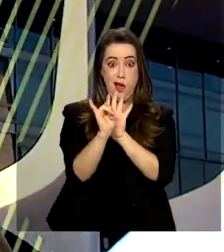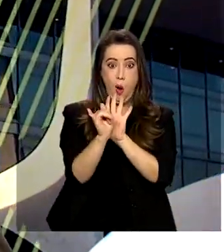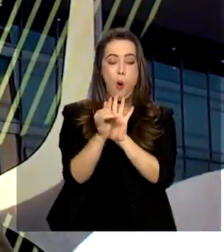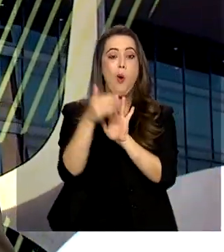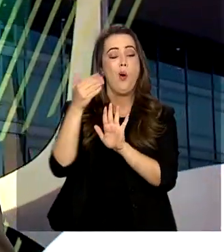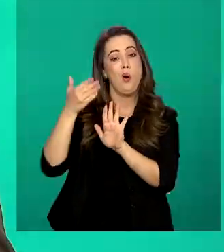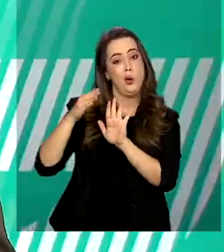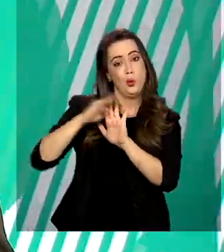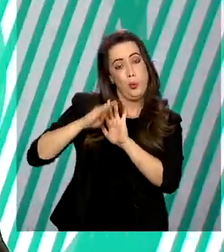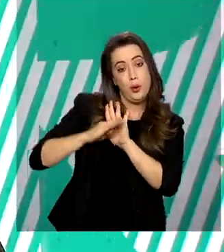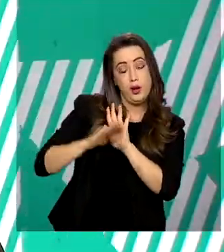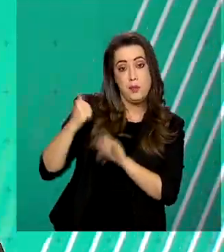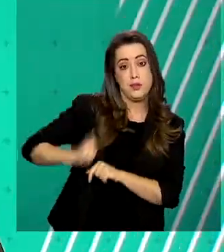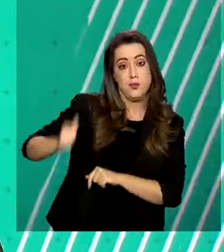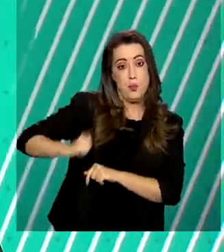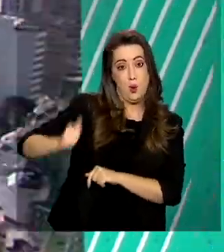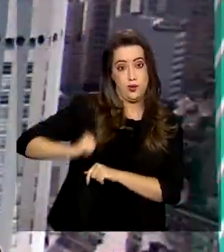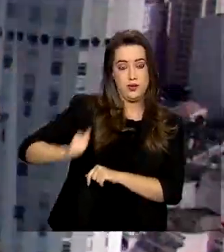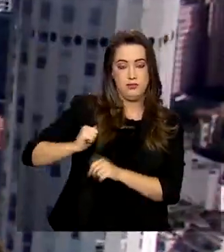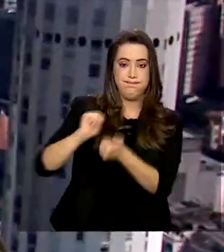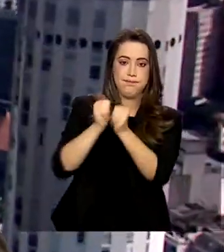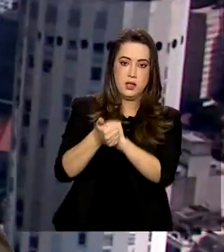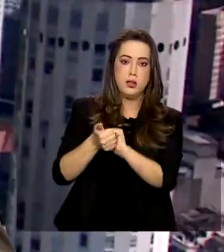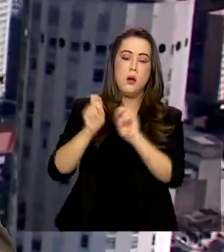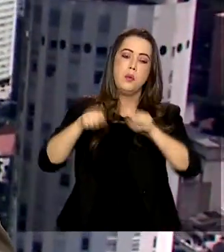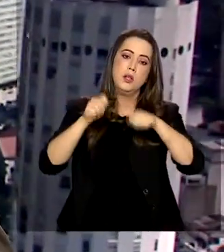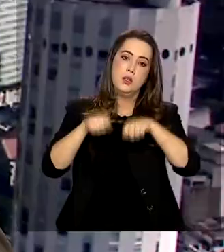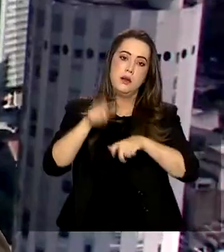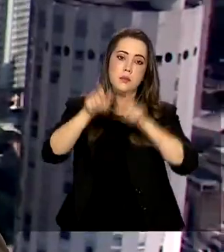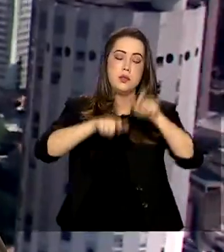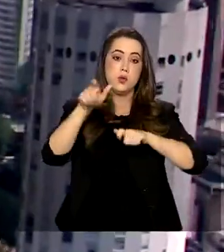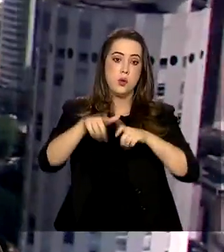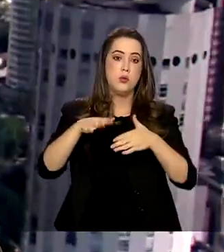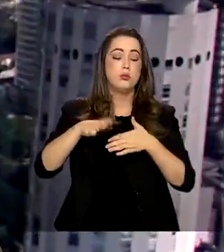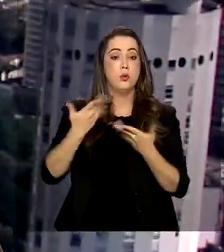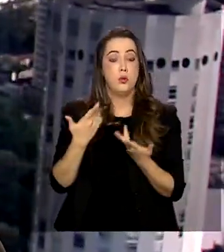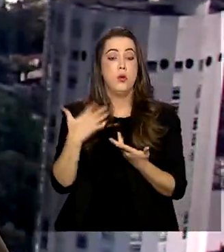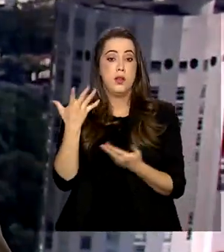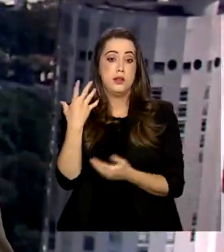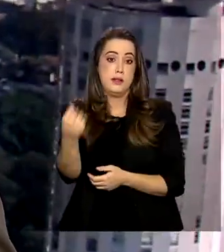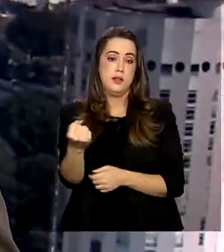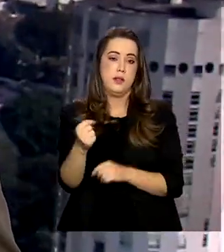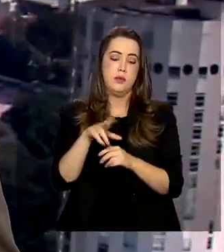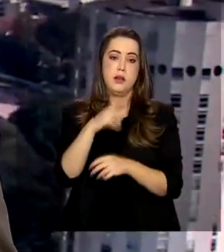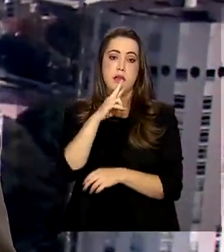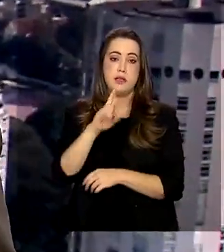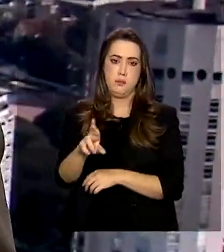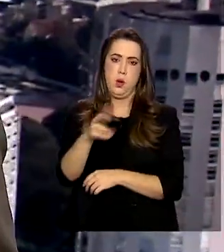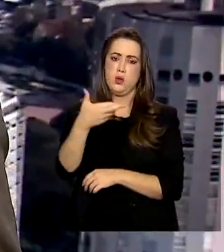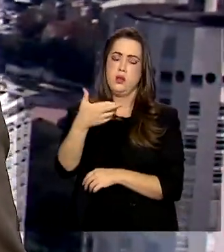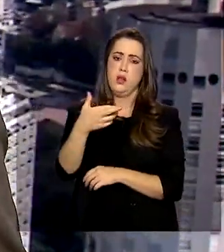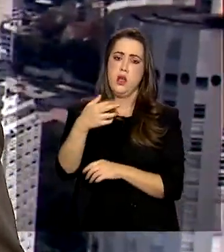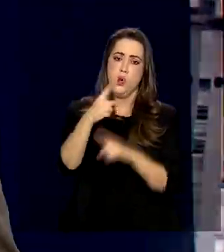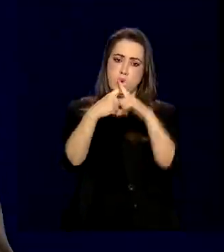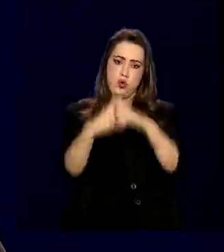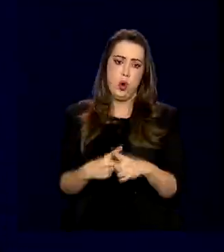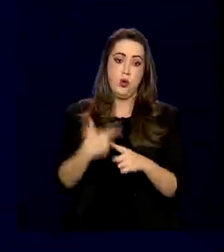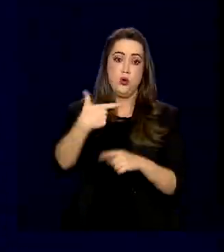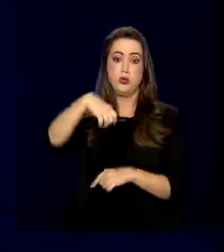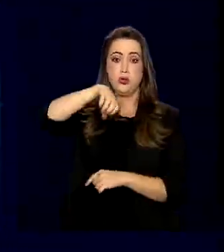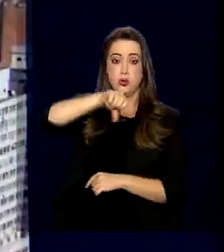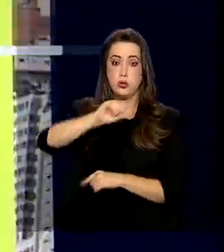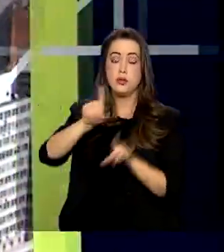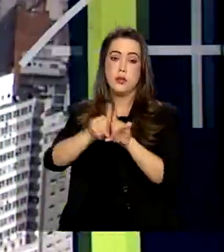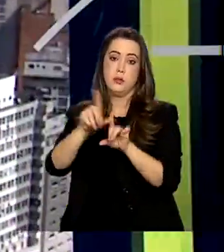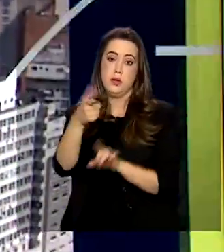Bolsa Atleta aceitará para efeito de elegibilidade ao patrocínio os resultados esportivos de 2019 e de 2020.